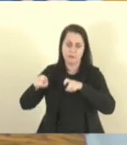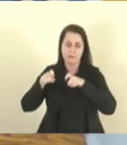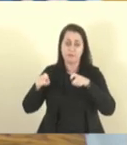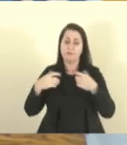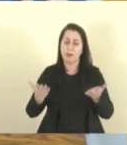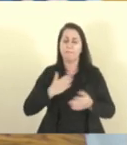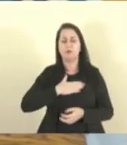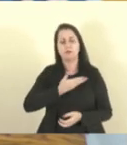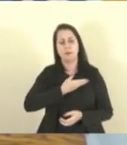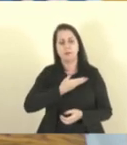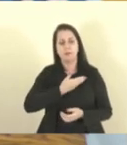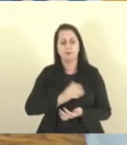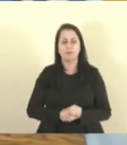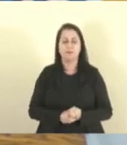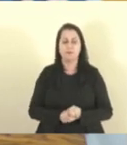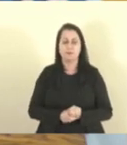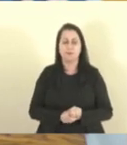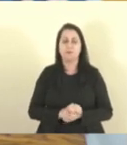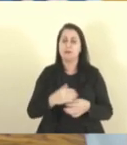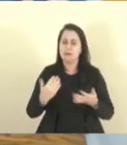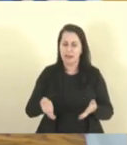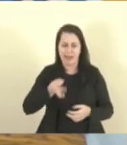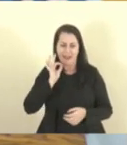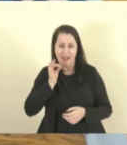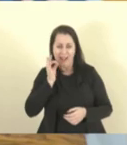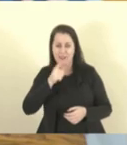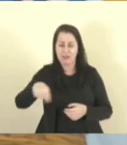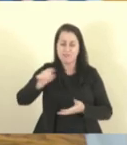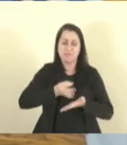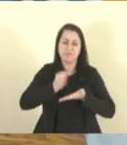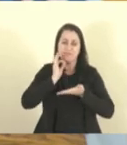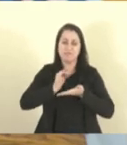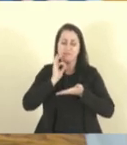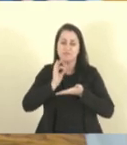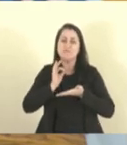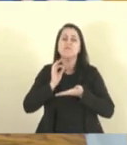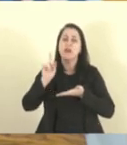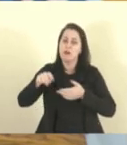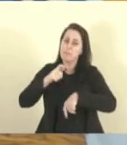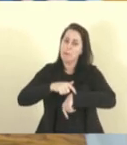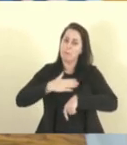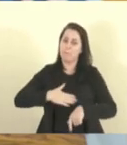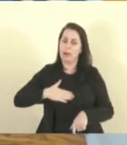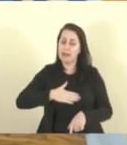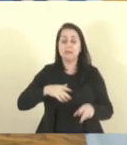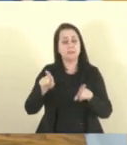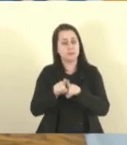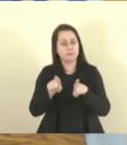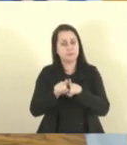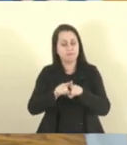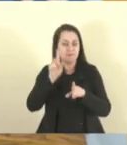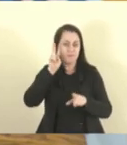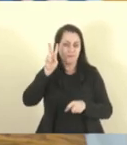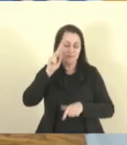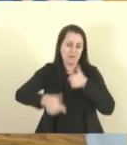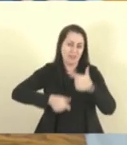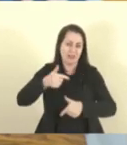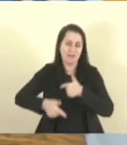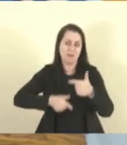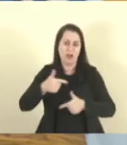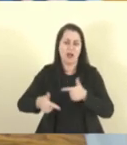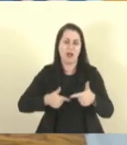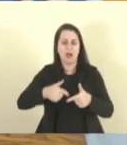meus amigos, cada xícara de café que apreciamos representa não apenas um momento de prazer, mas também uma história de trabalho